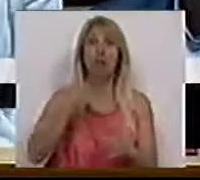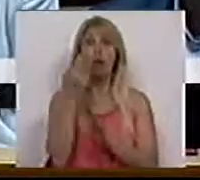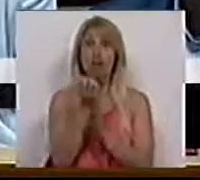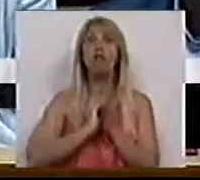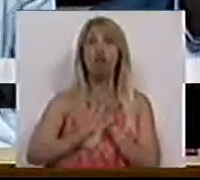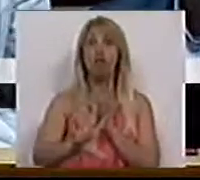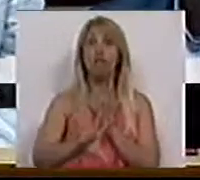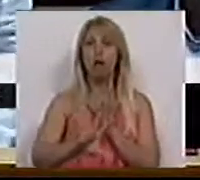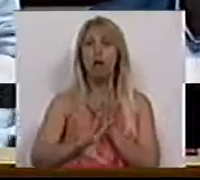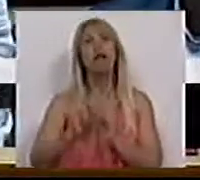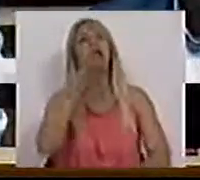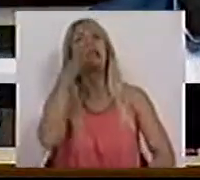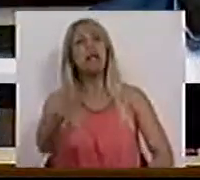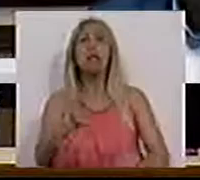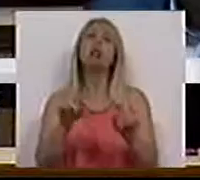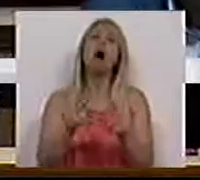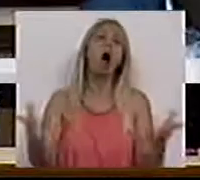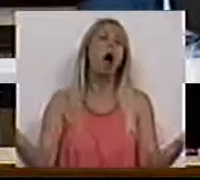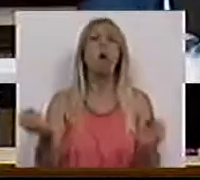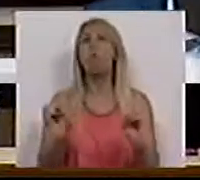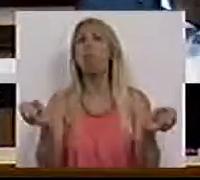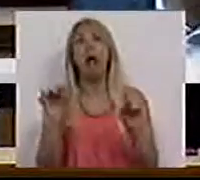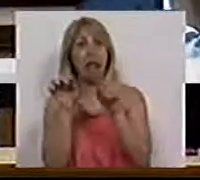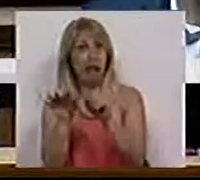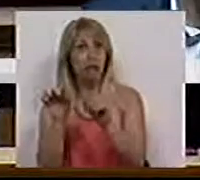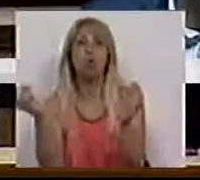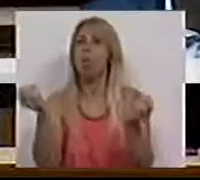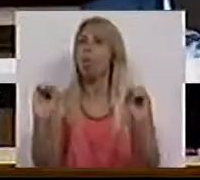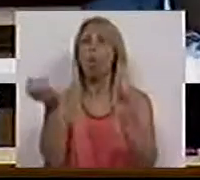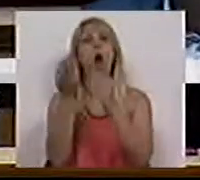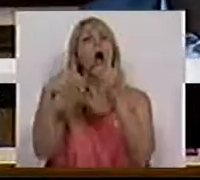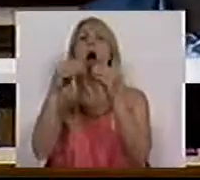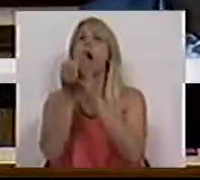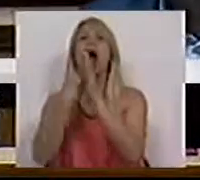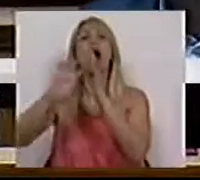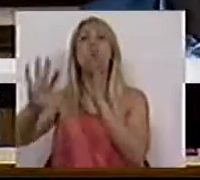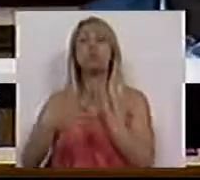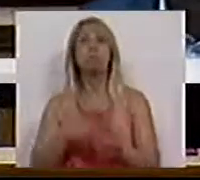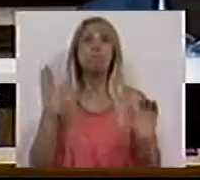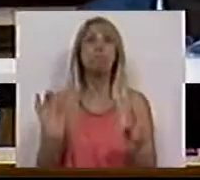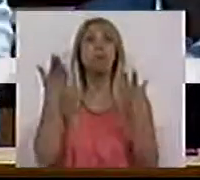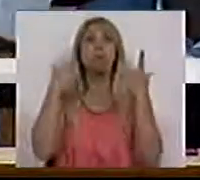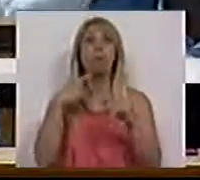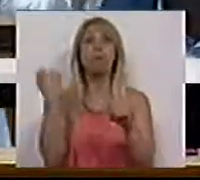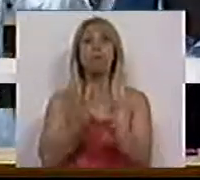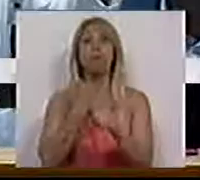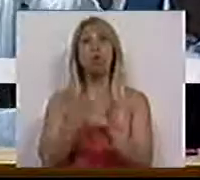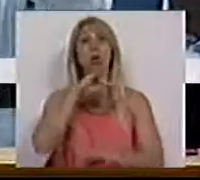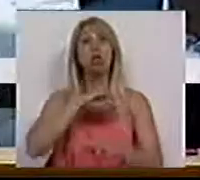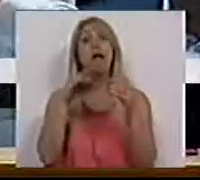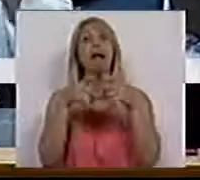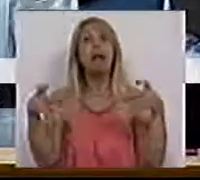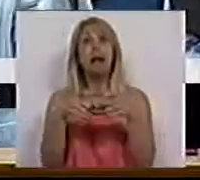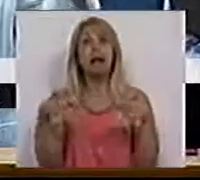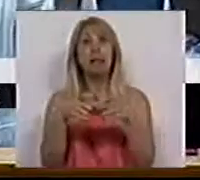vieram dizer que para esses não havia reposição, nomeadamente para os trabalhadores a recibo verde. Bem, dois pesos